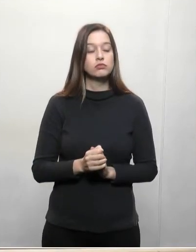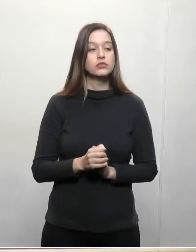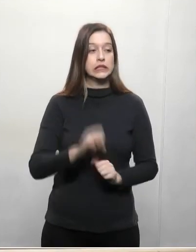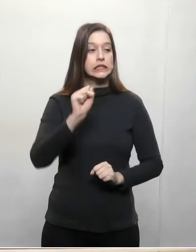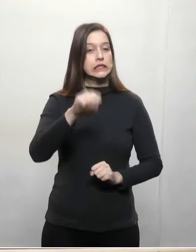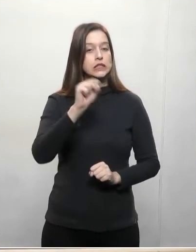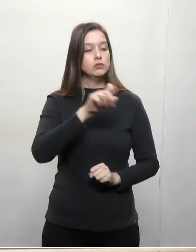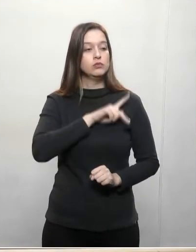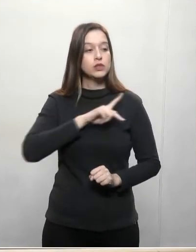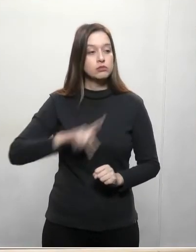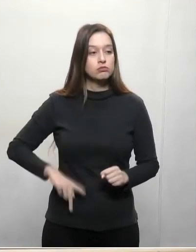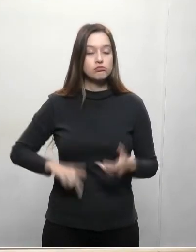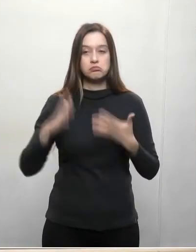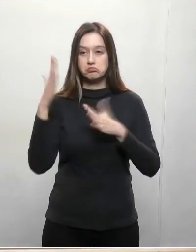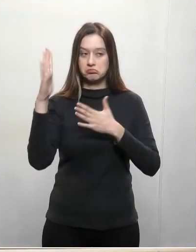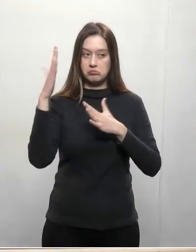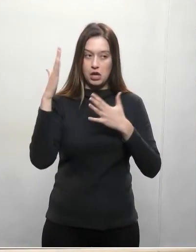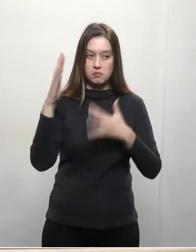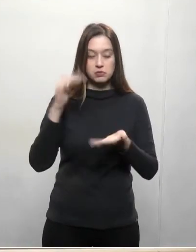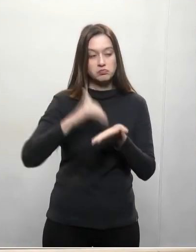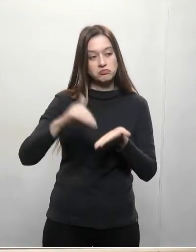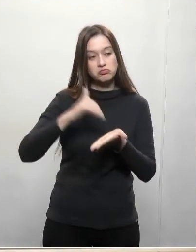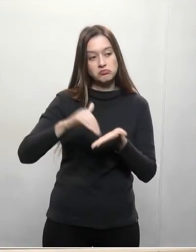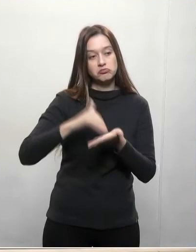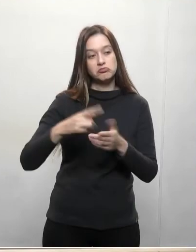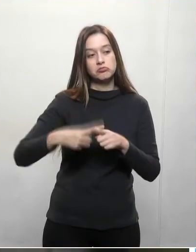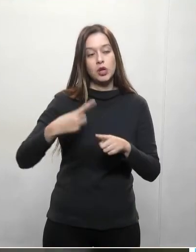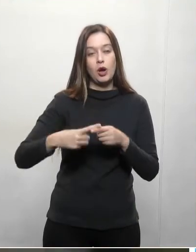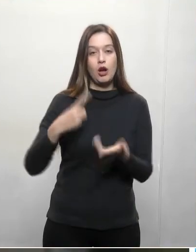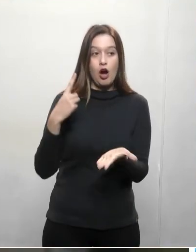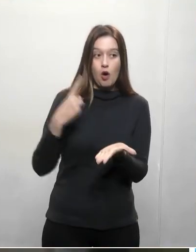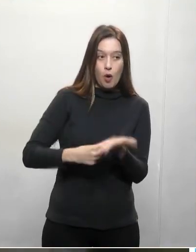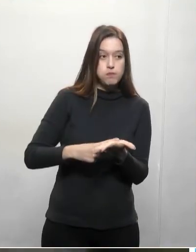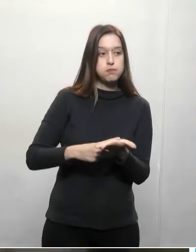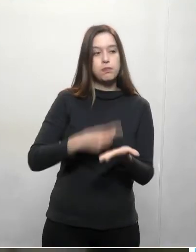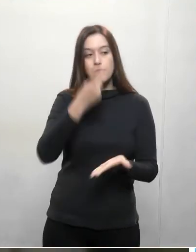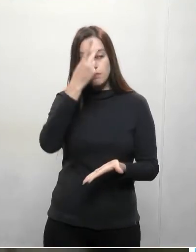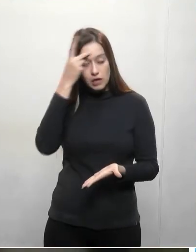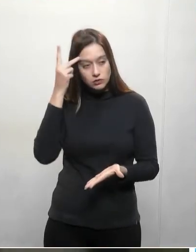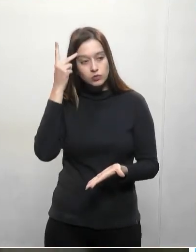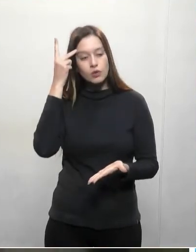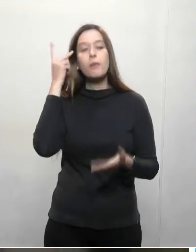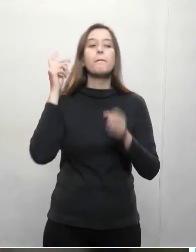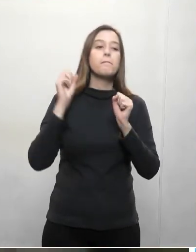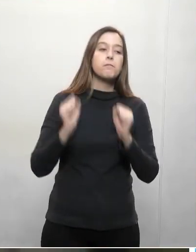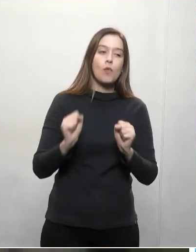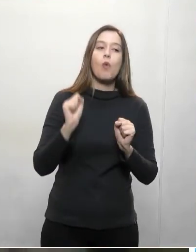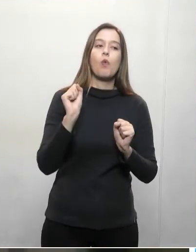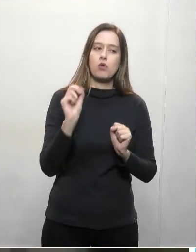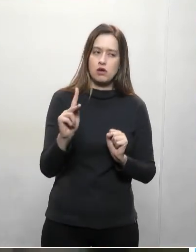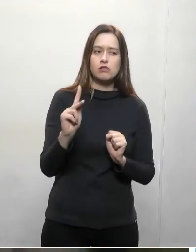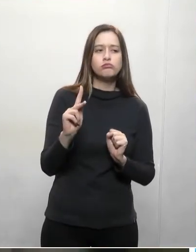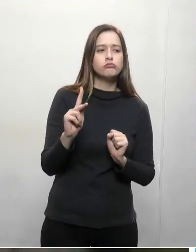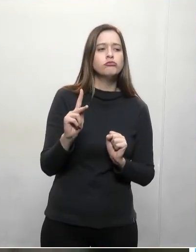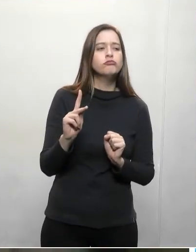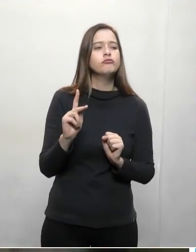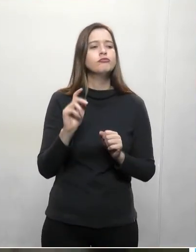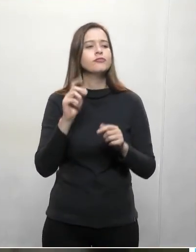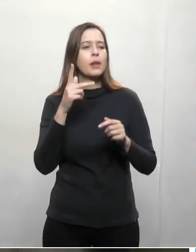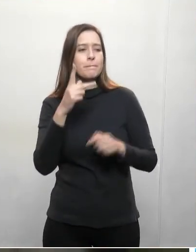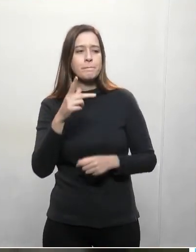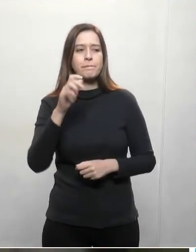Parabéns, secretário. Eu acho que o compromisso com os servidores, com os aposentados, com os pensionistas, realmente tem que ser honrado. E a gente percebe